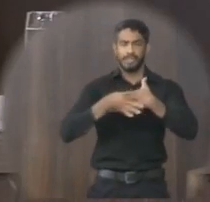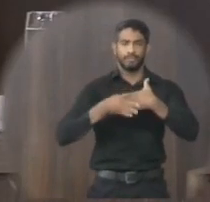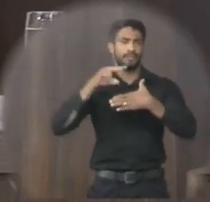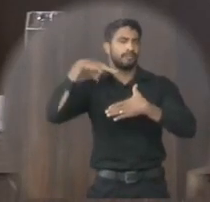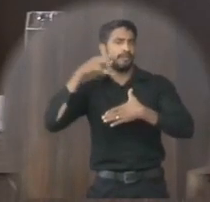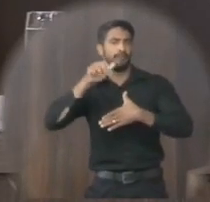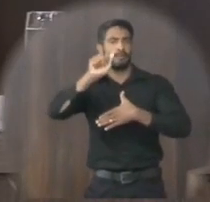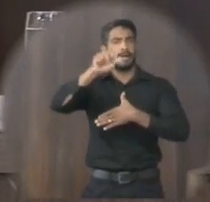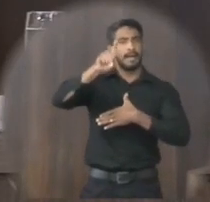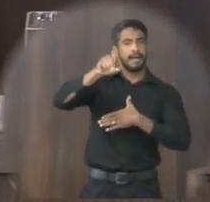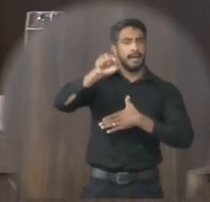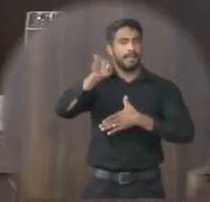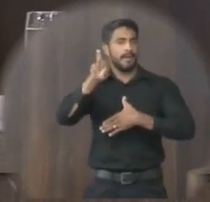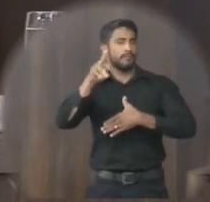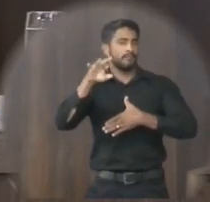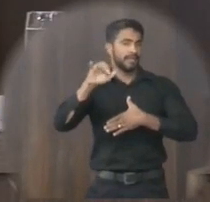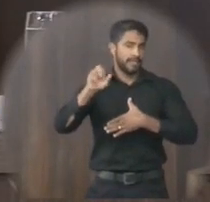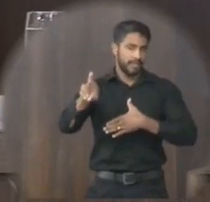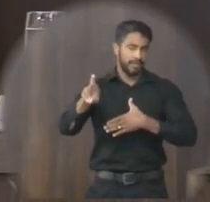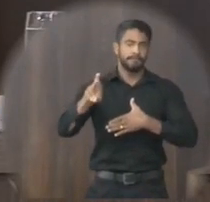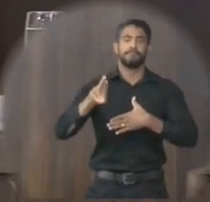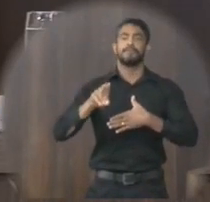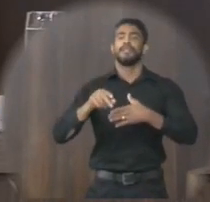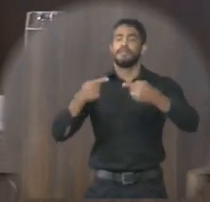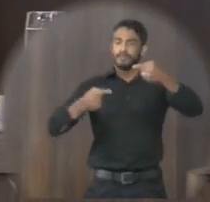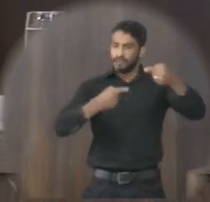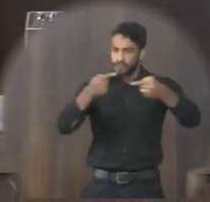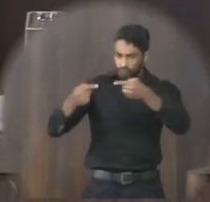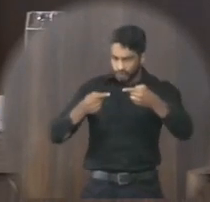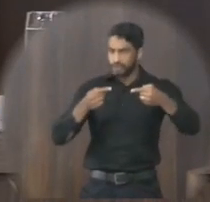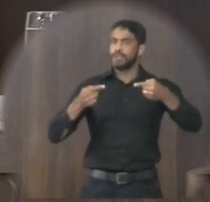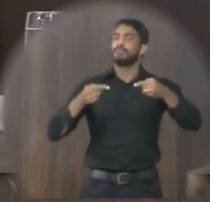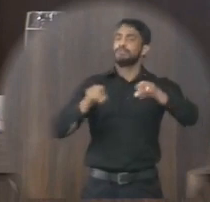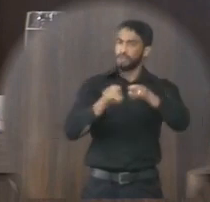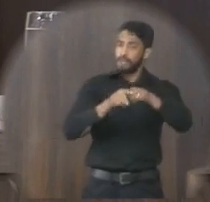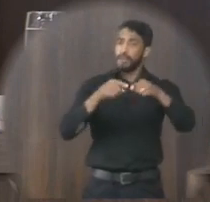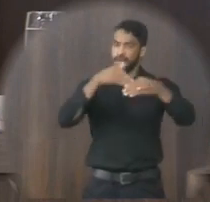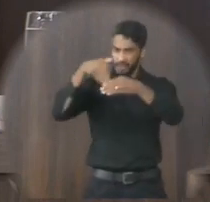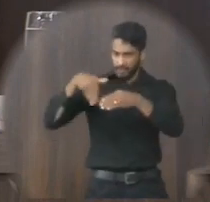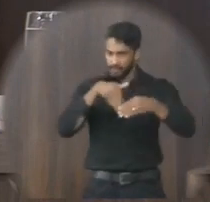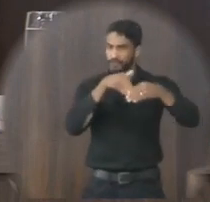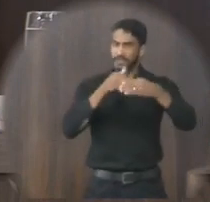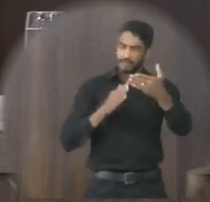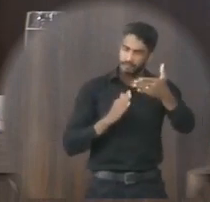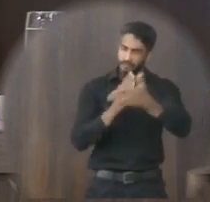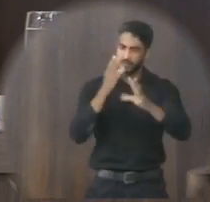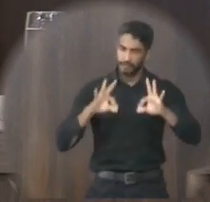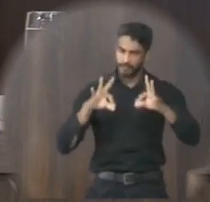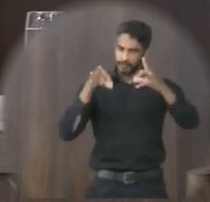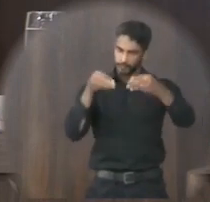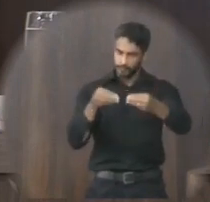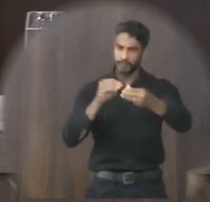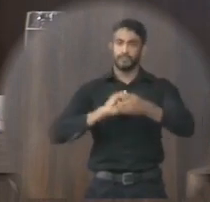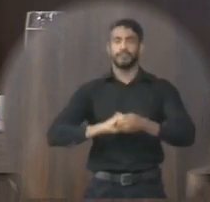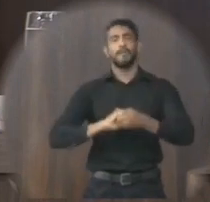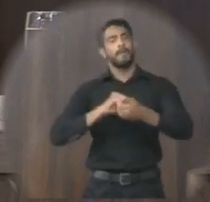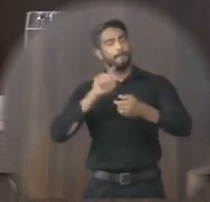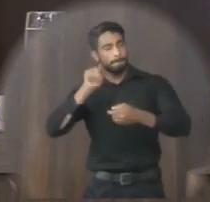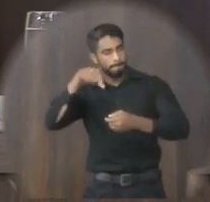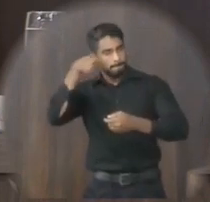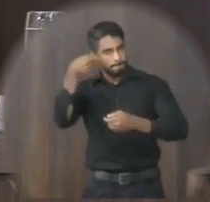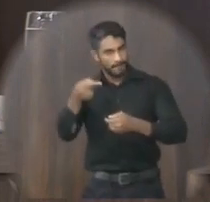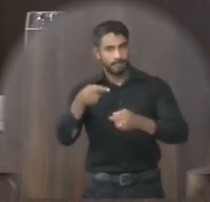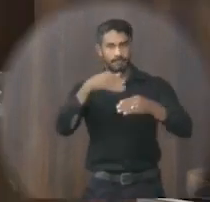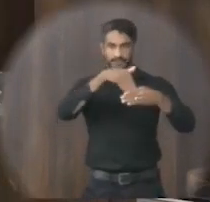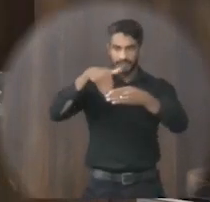Adauri Soares Cordeiro Ambos discutidos e colocados em votação Foram aprovados por unanimidade Passou